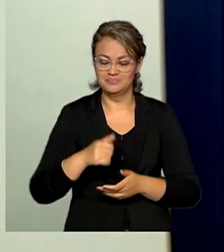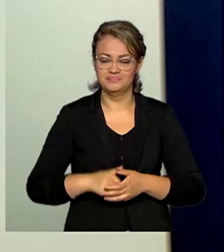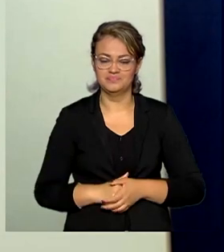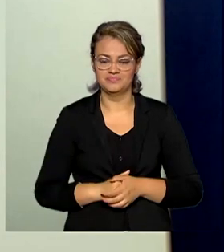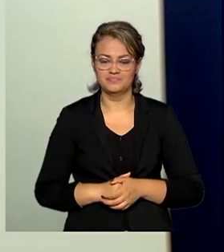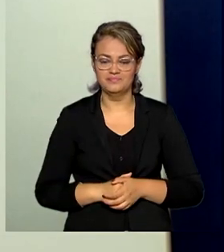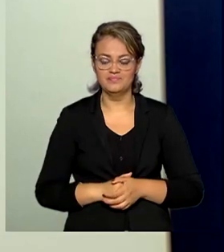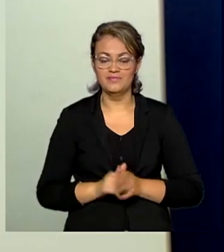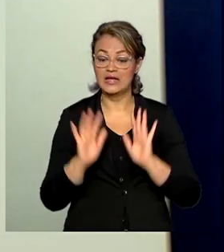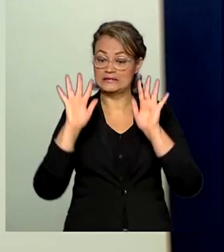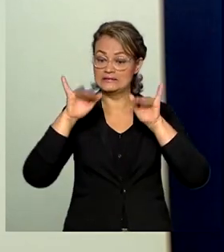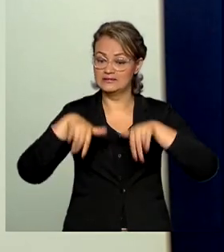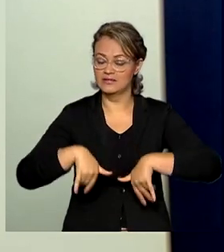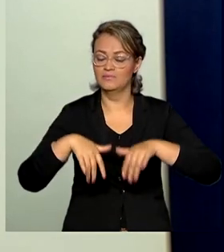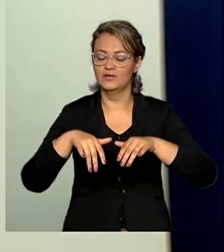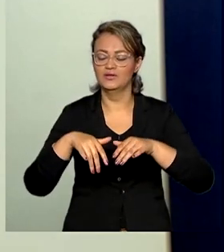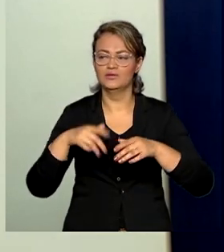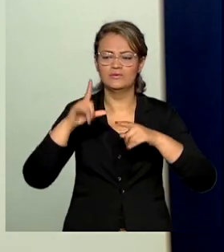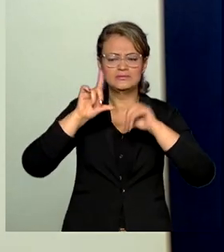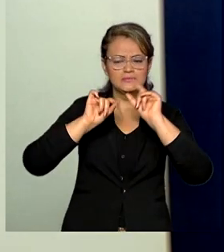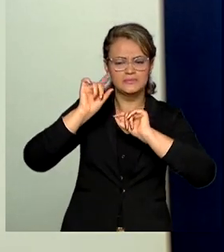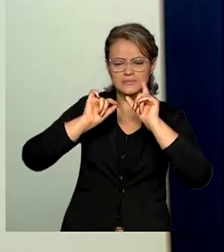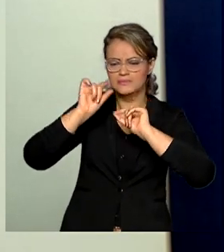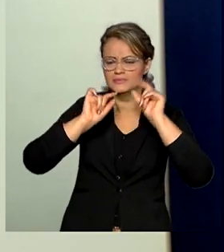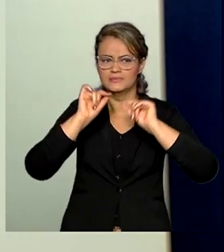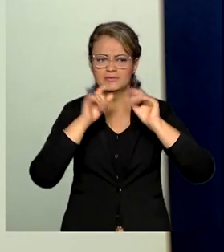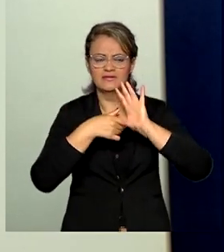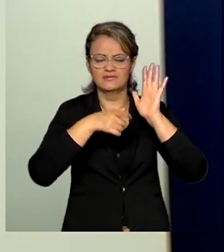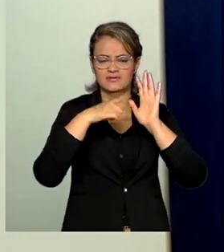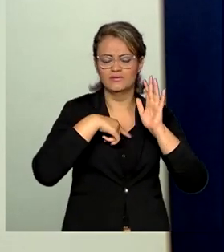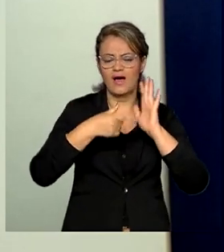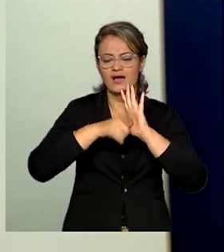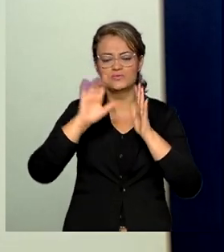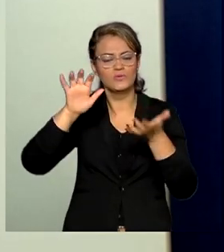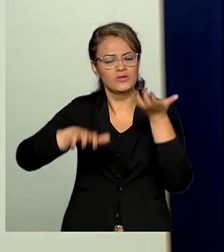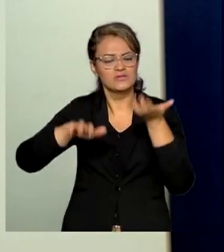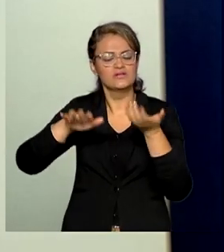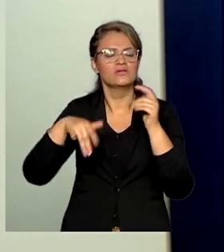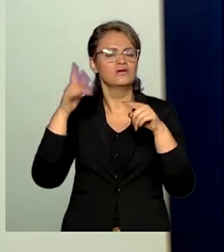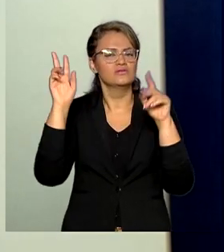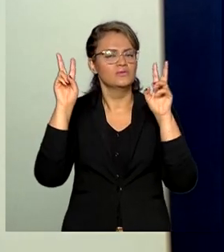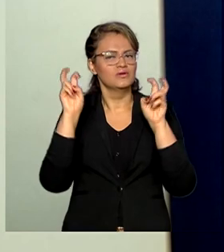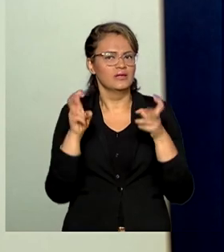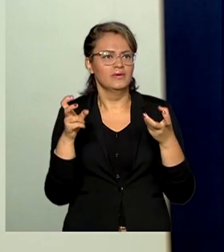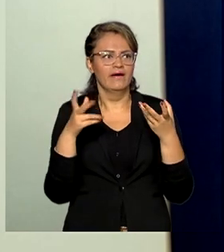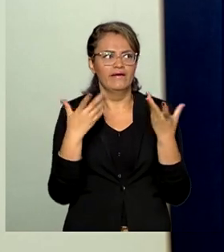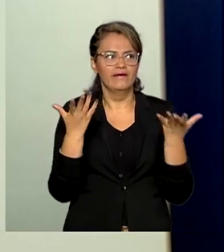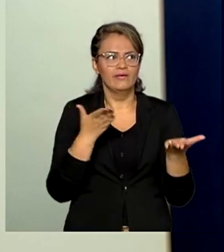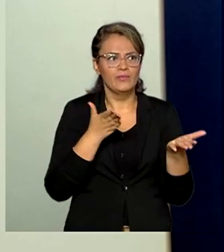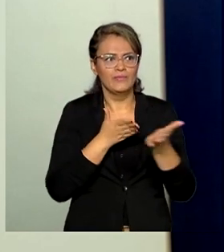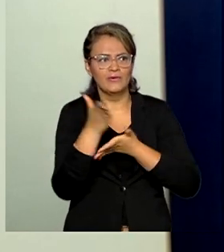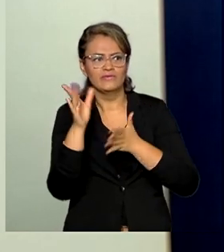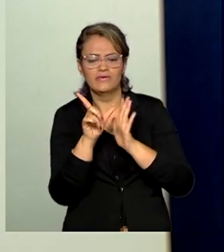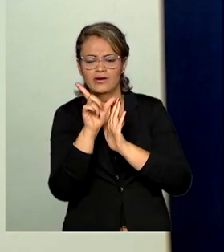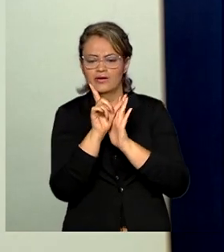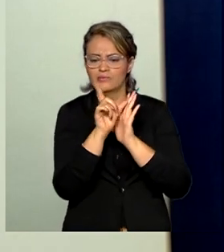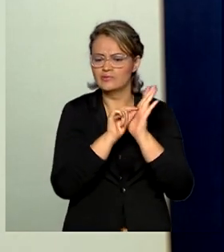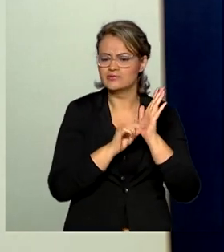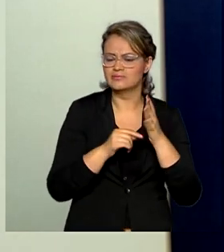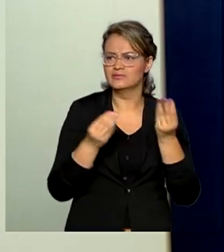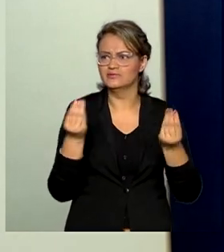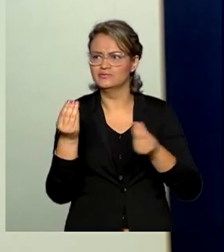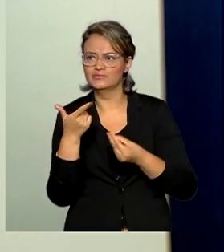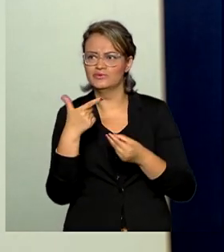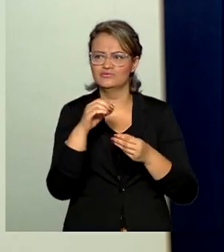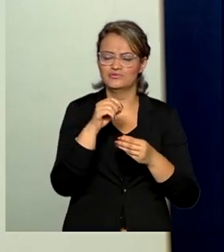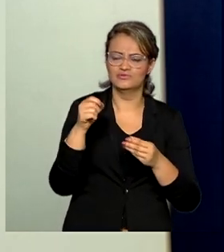Chegou ao final a grande discussão que estava tendo dentro do Congresso Nacional sobre como aprovar o orçamento de